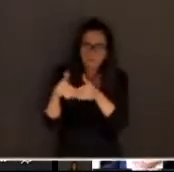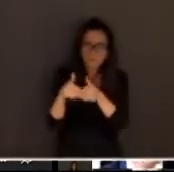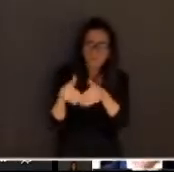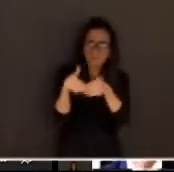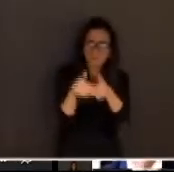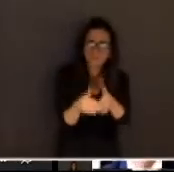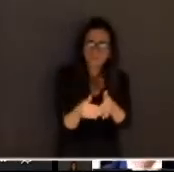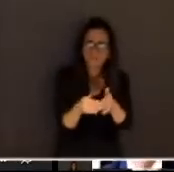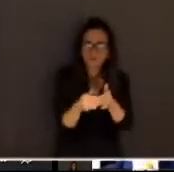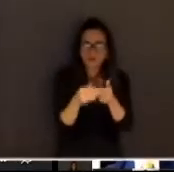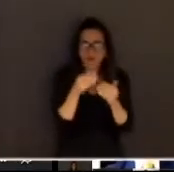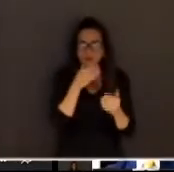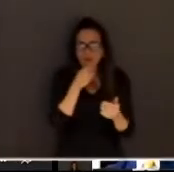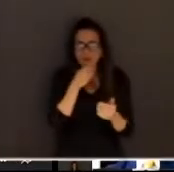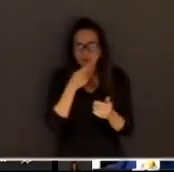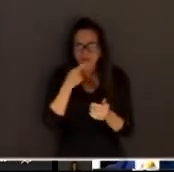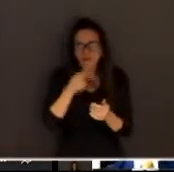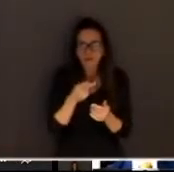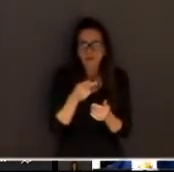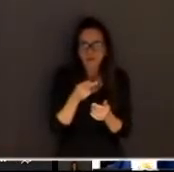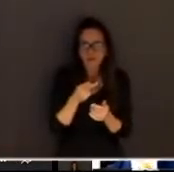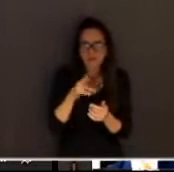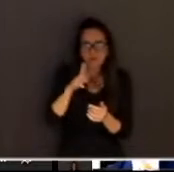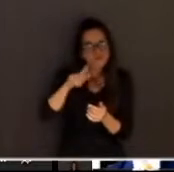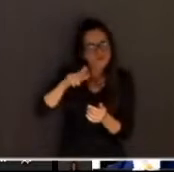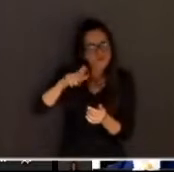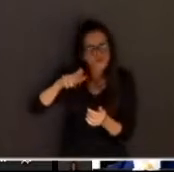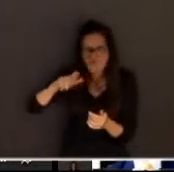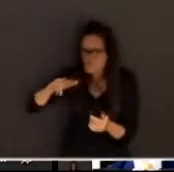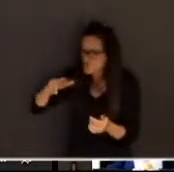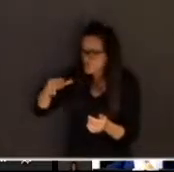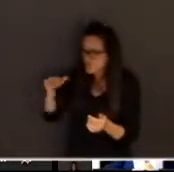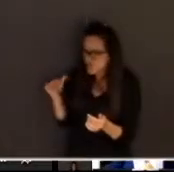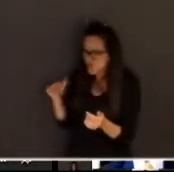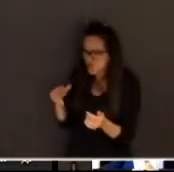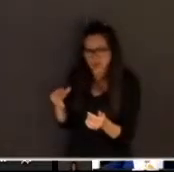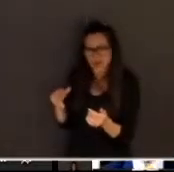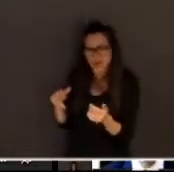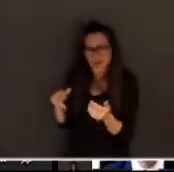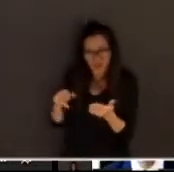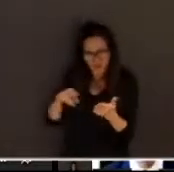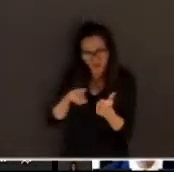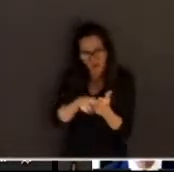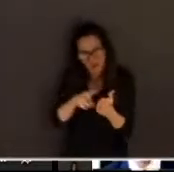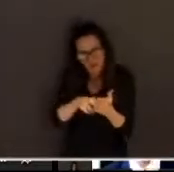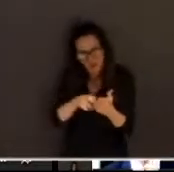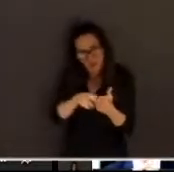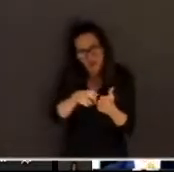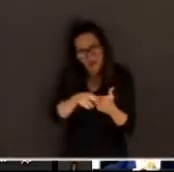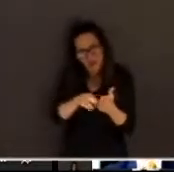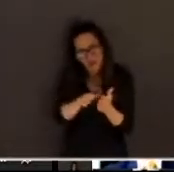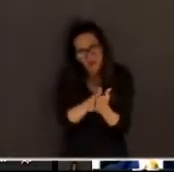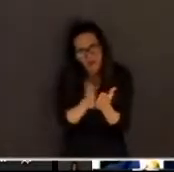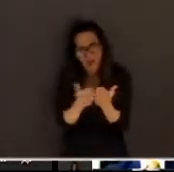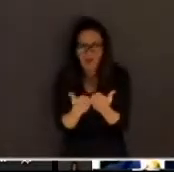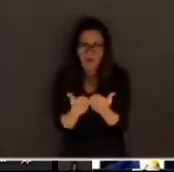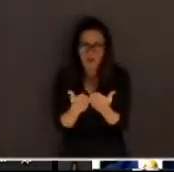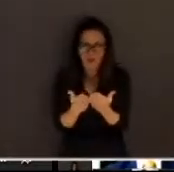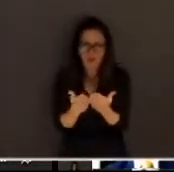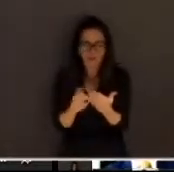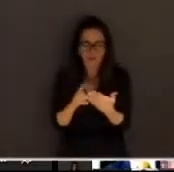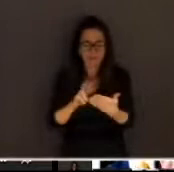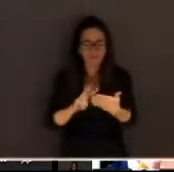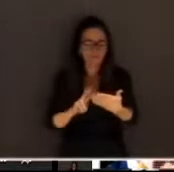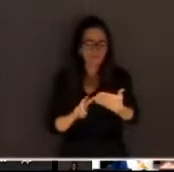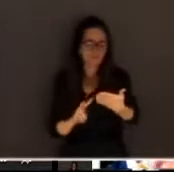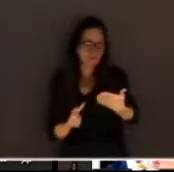disse que nunca deixou de abrir o seu dicionário marítimo antes de se lançar ao mar e